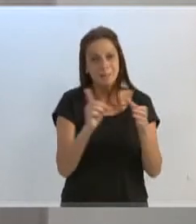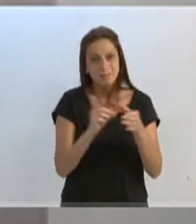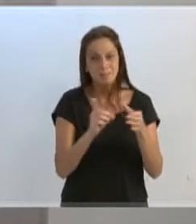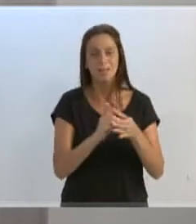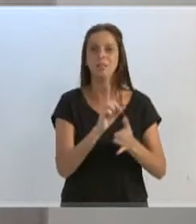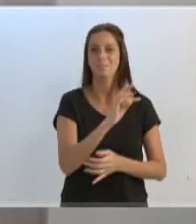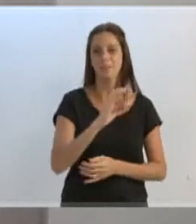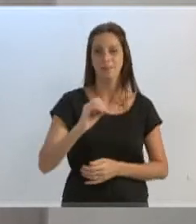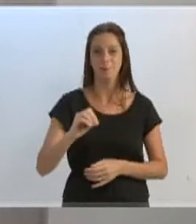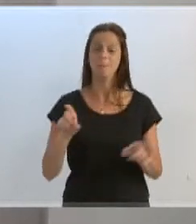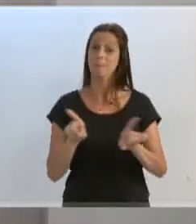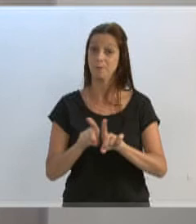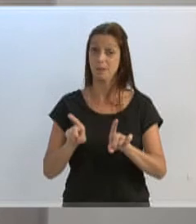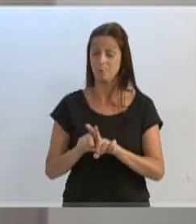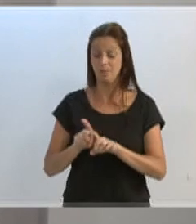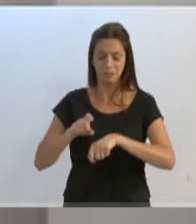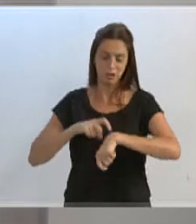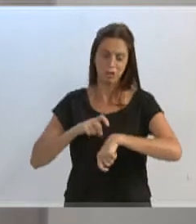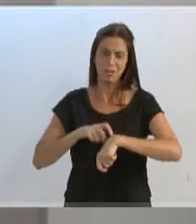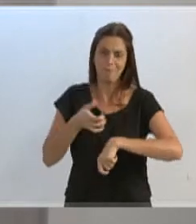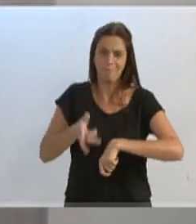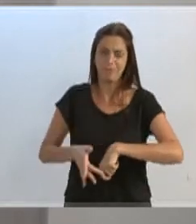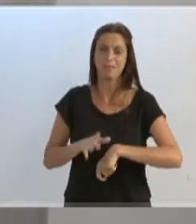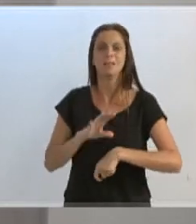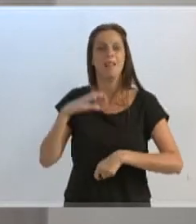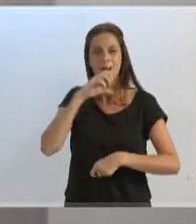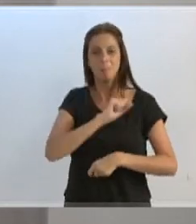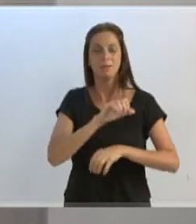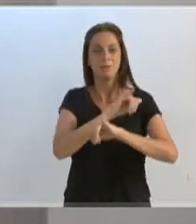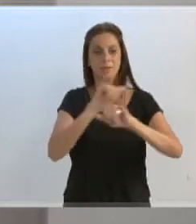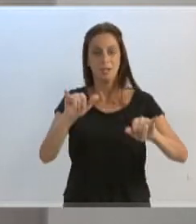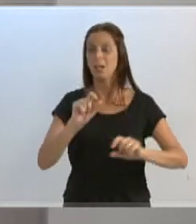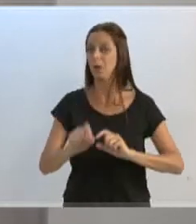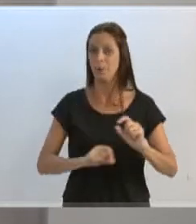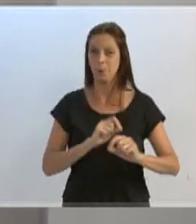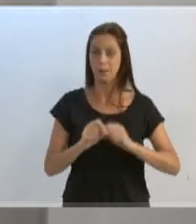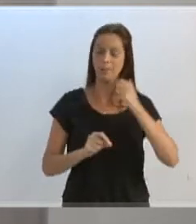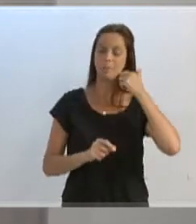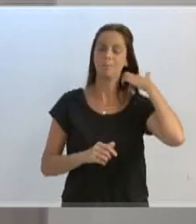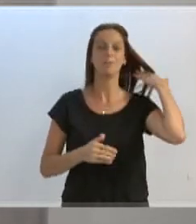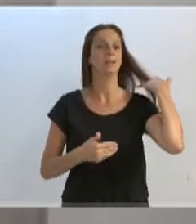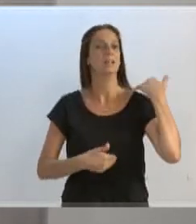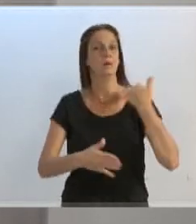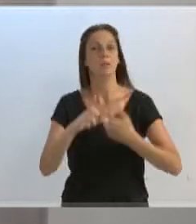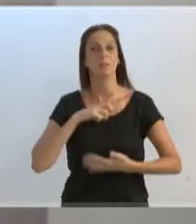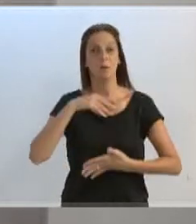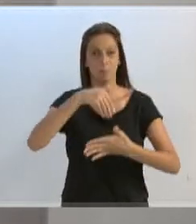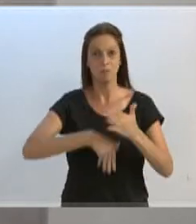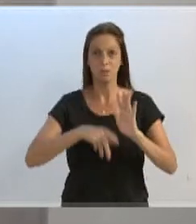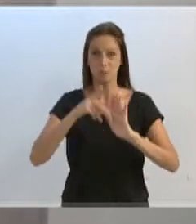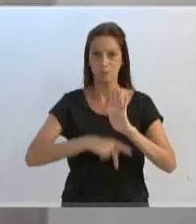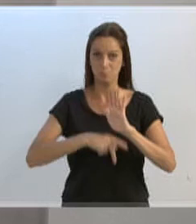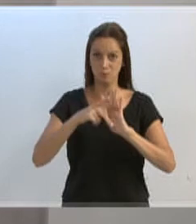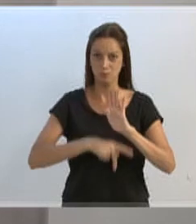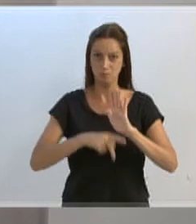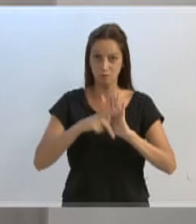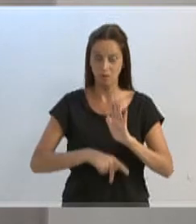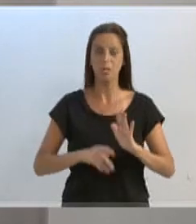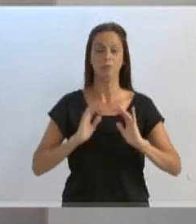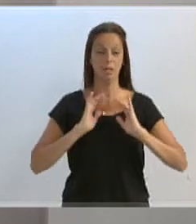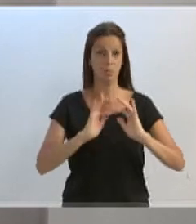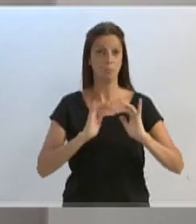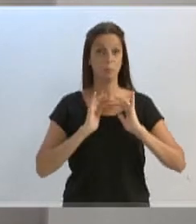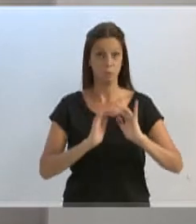aproveitando ainda os meus últimos 30 segundos, também, para já destacar a votação de um projeto com relação aos autistas,